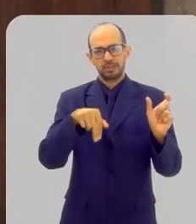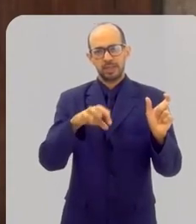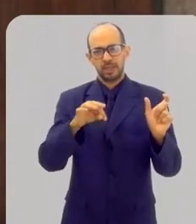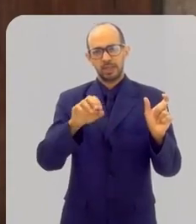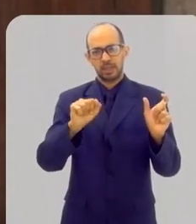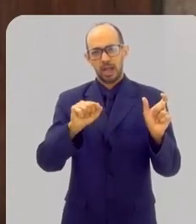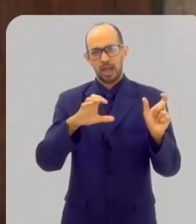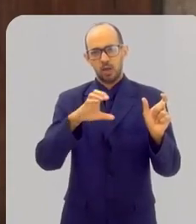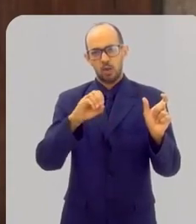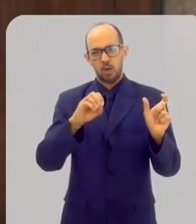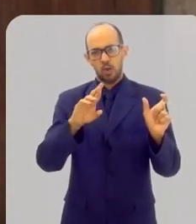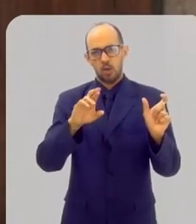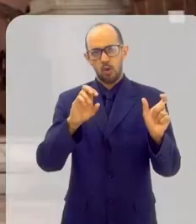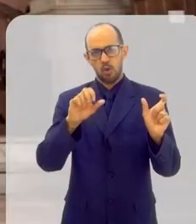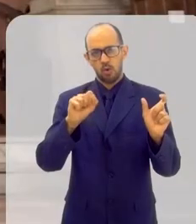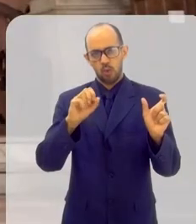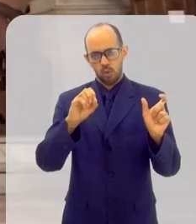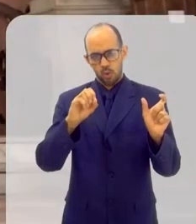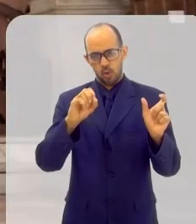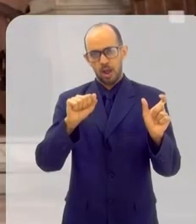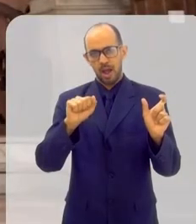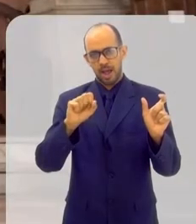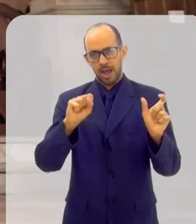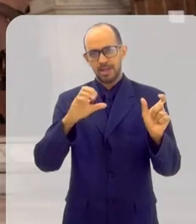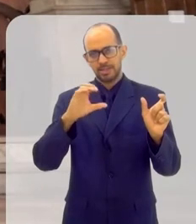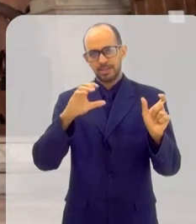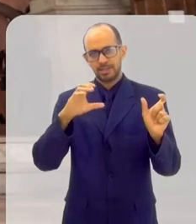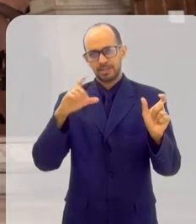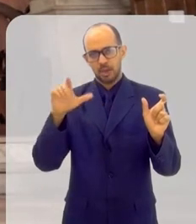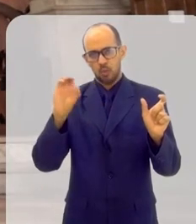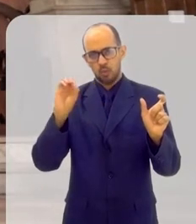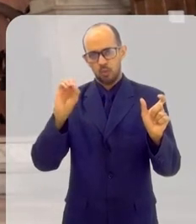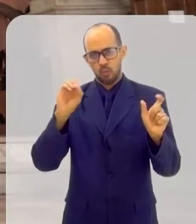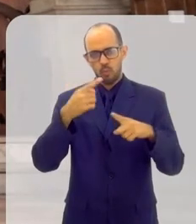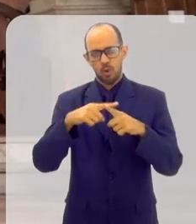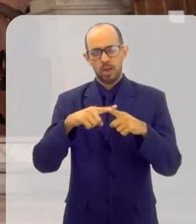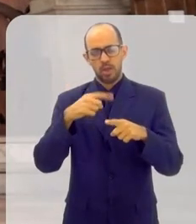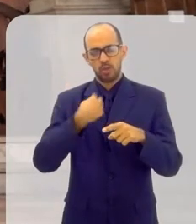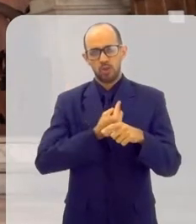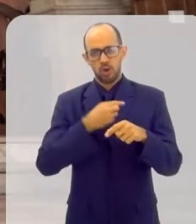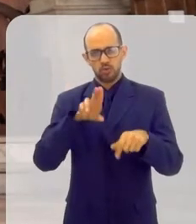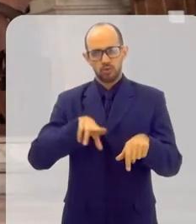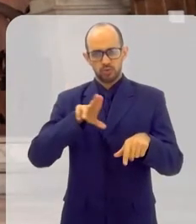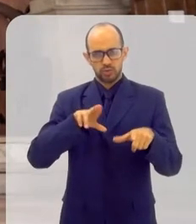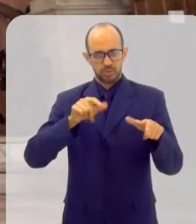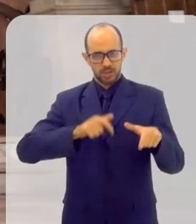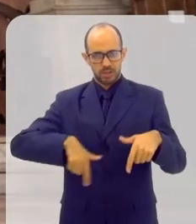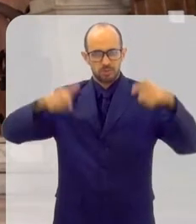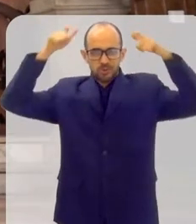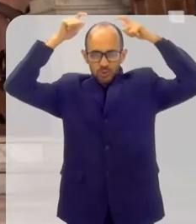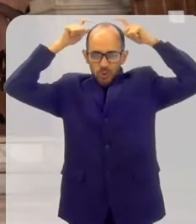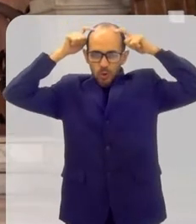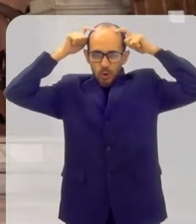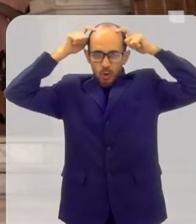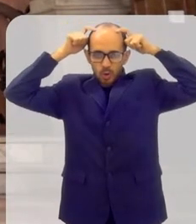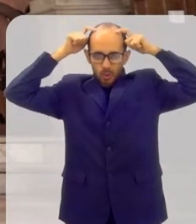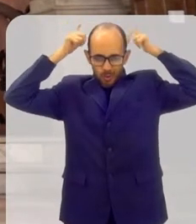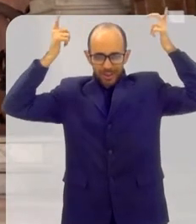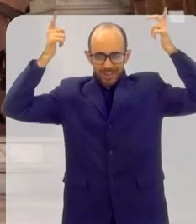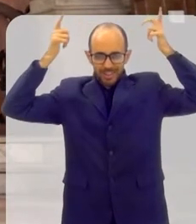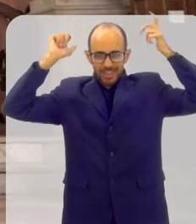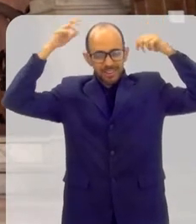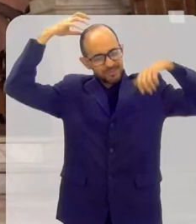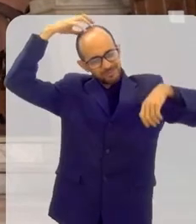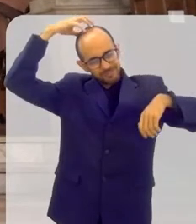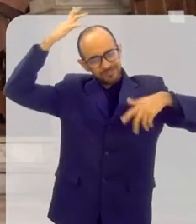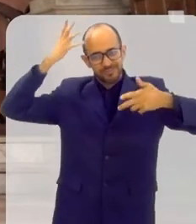Coroação. Por quê? Porque tem uma diferença, nós usamos coroas. Então, no momento